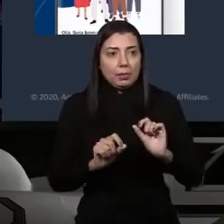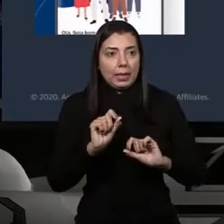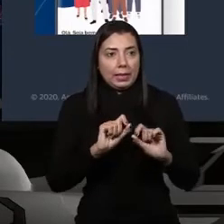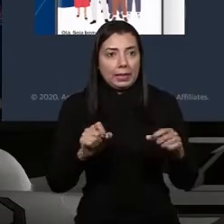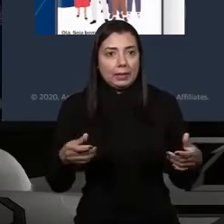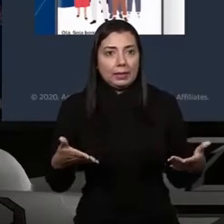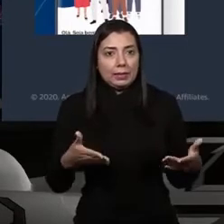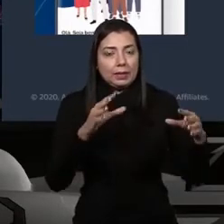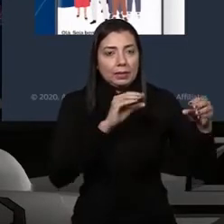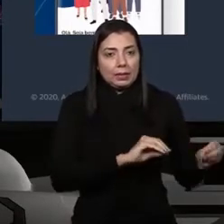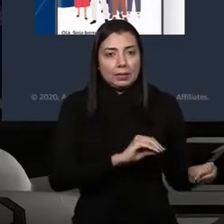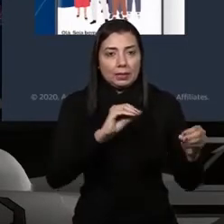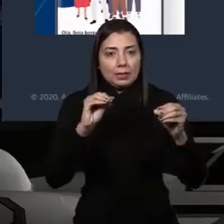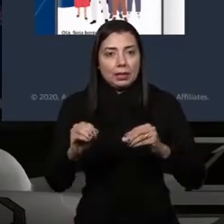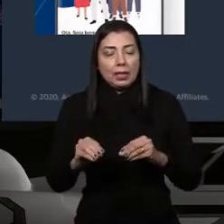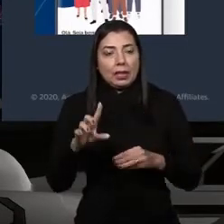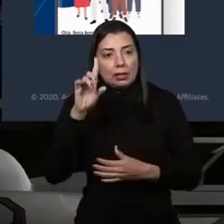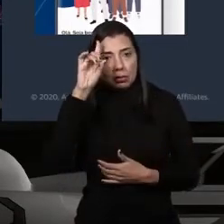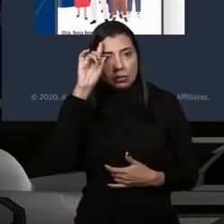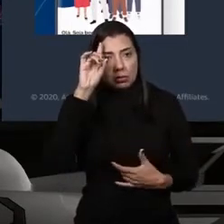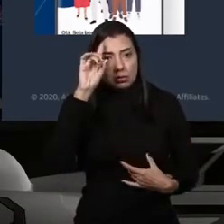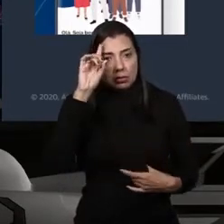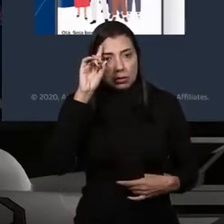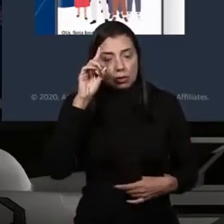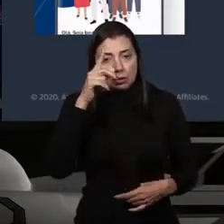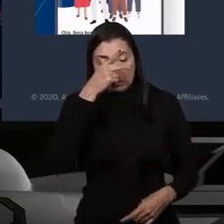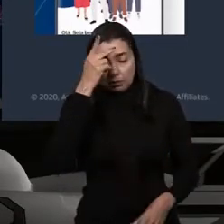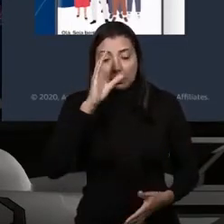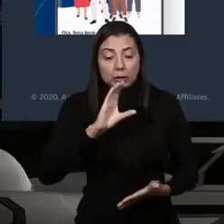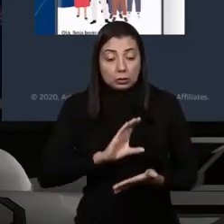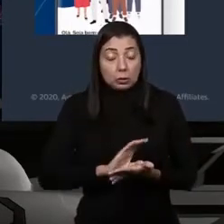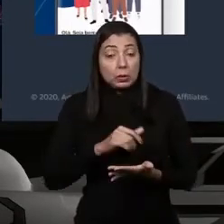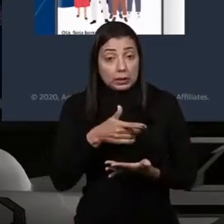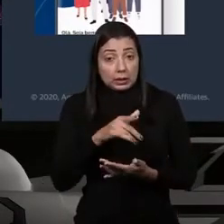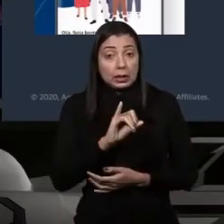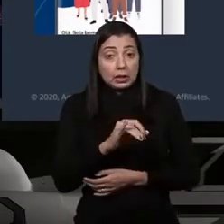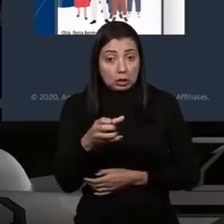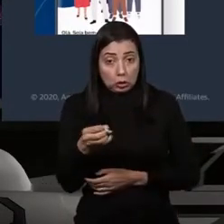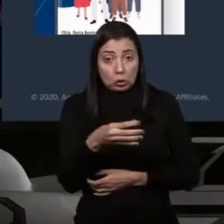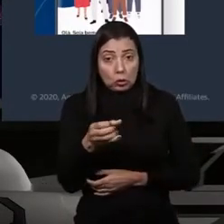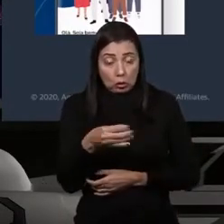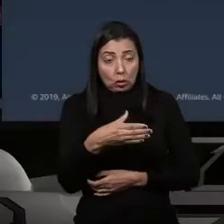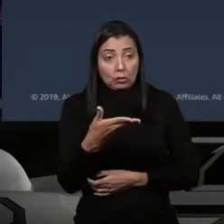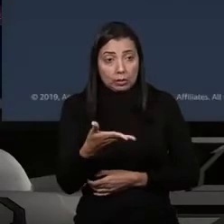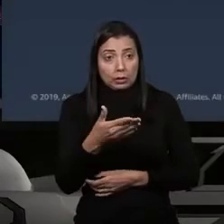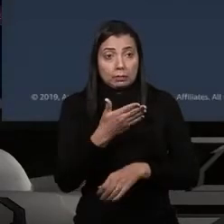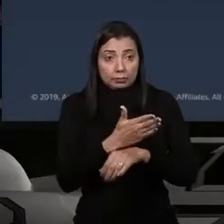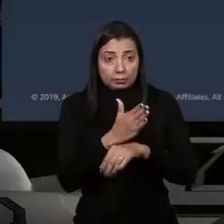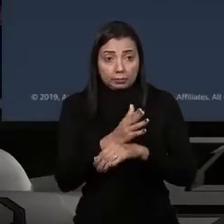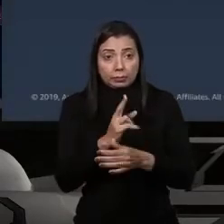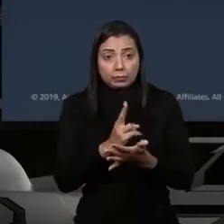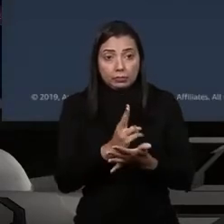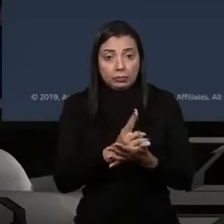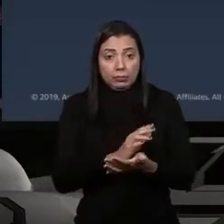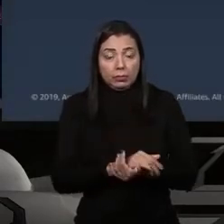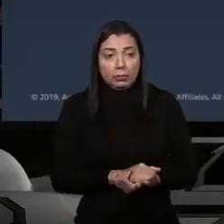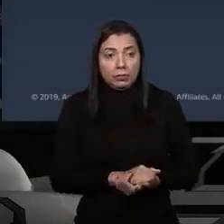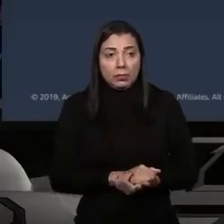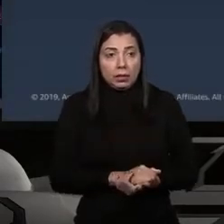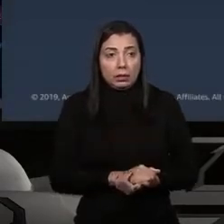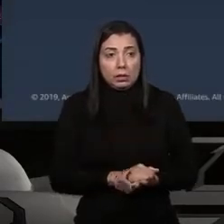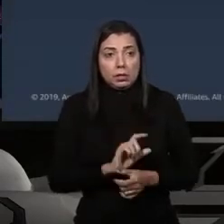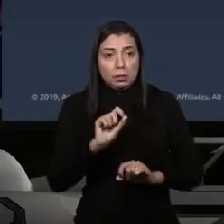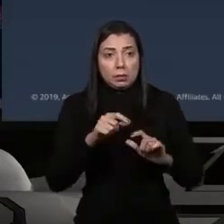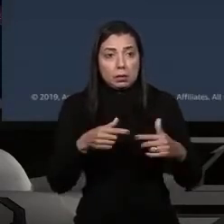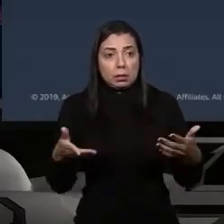mudaram e mudam o cotidiano do cidadão. Isso é inovação, né? Isso é inovação na prática. Terceiro fator